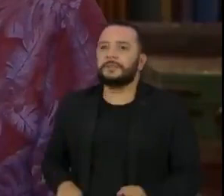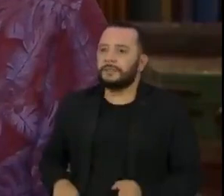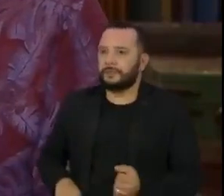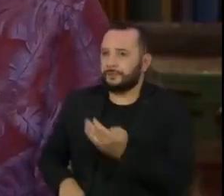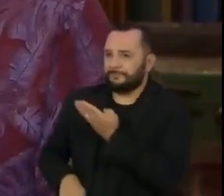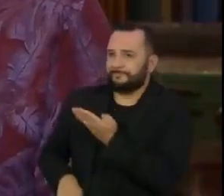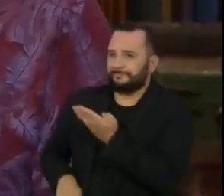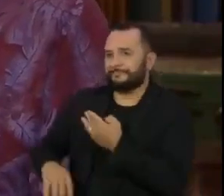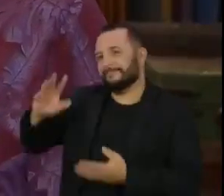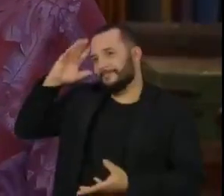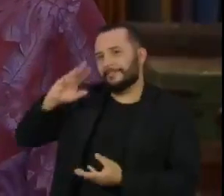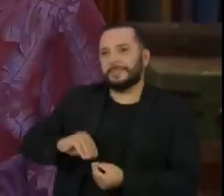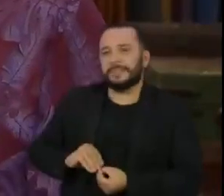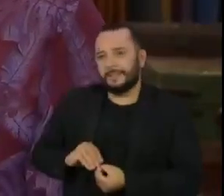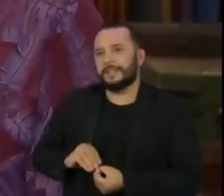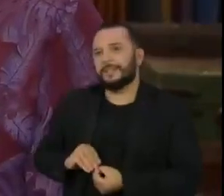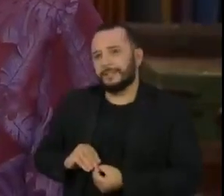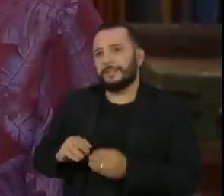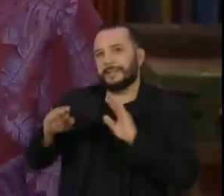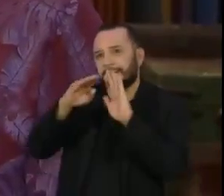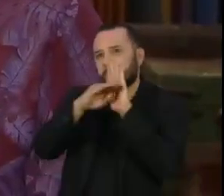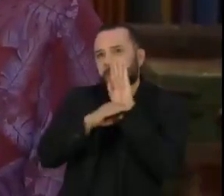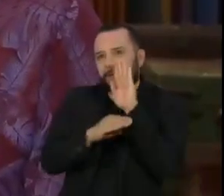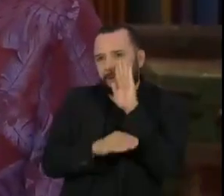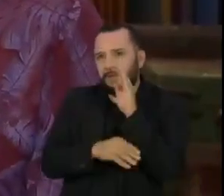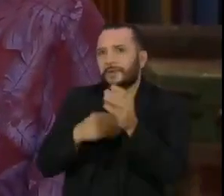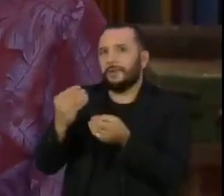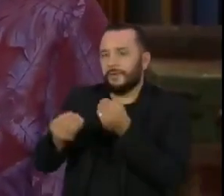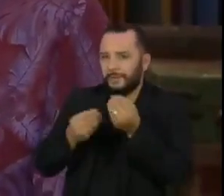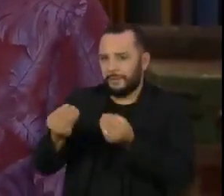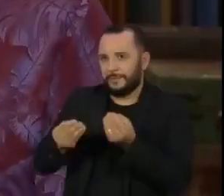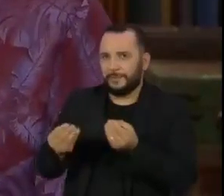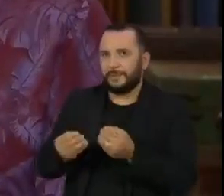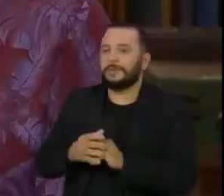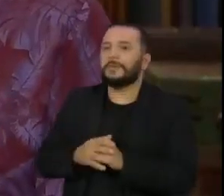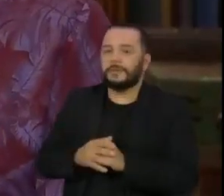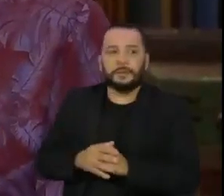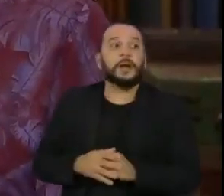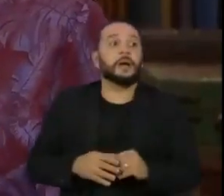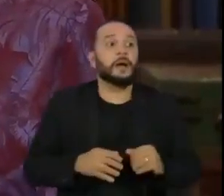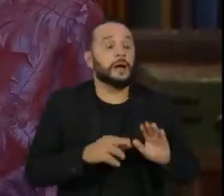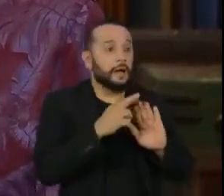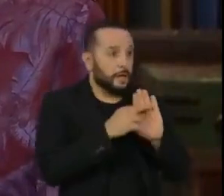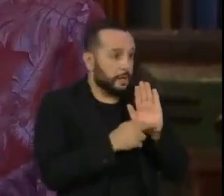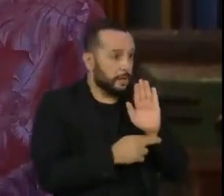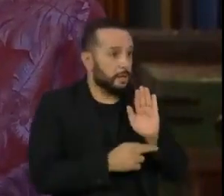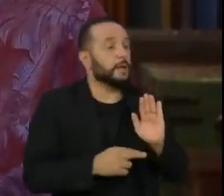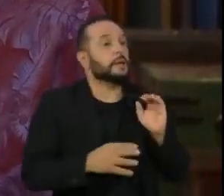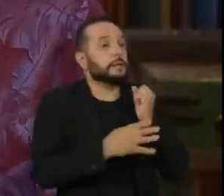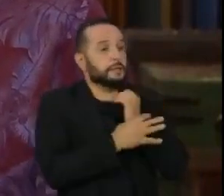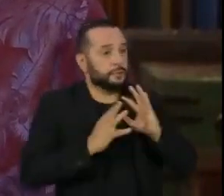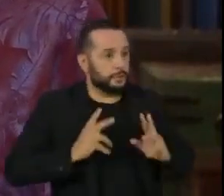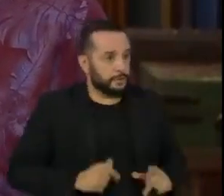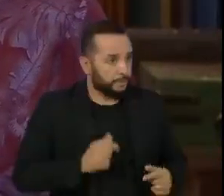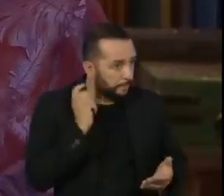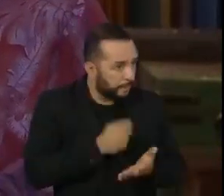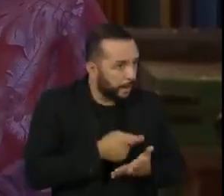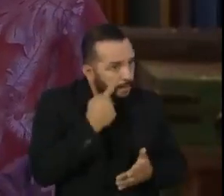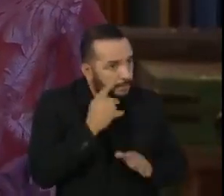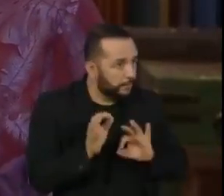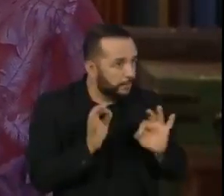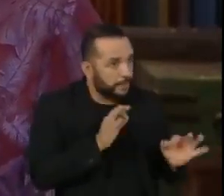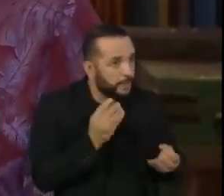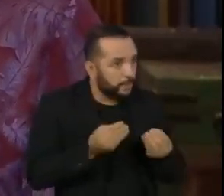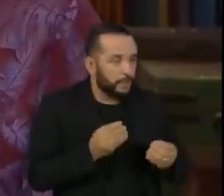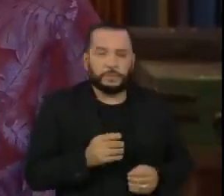pra entender qual é o protocolo que deve ser seguido. Protocolo de segurança e paga pra assistir a programação? Como